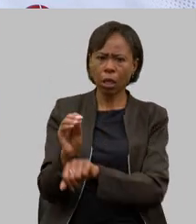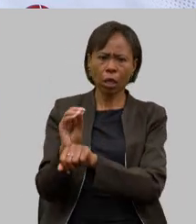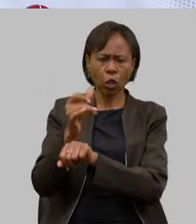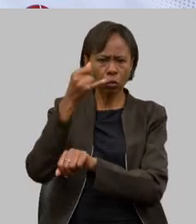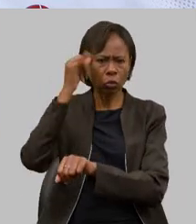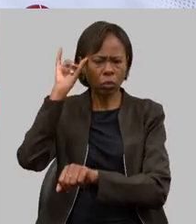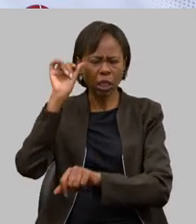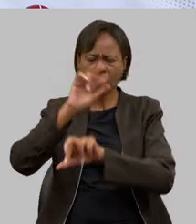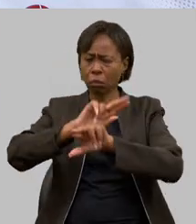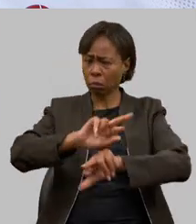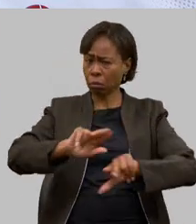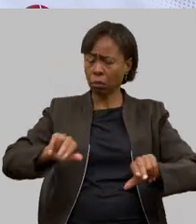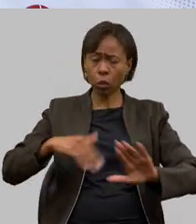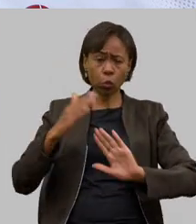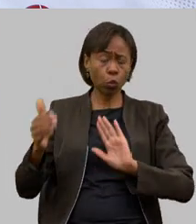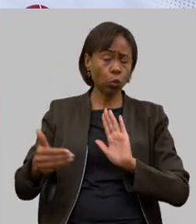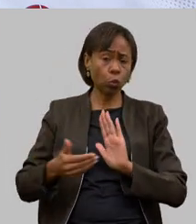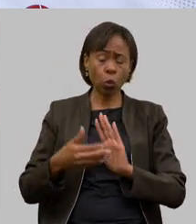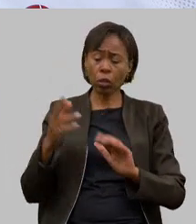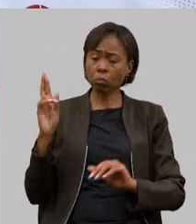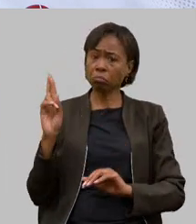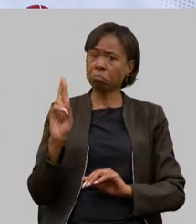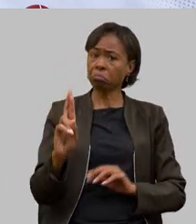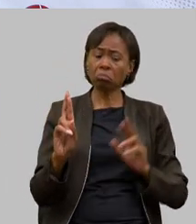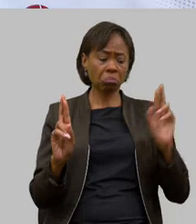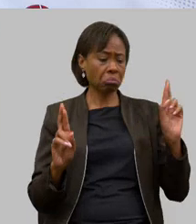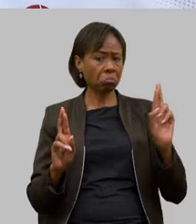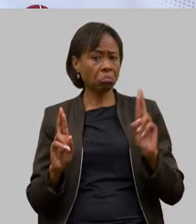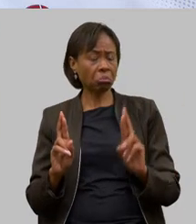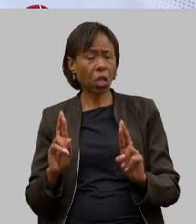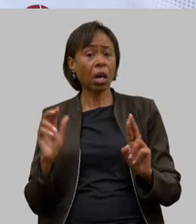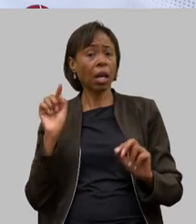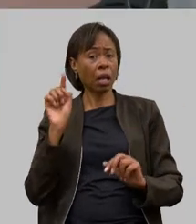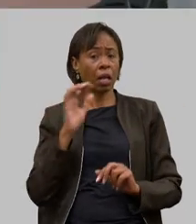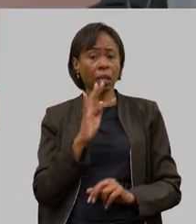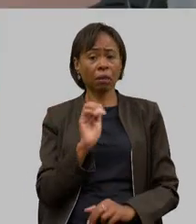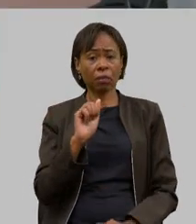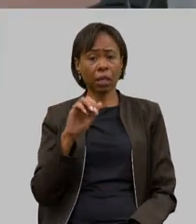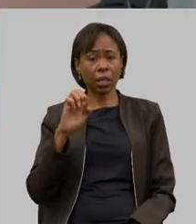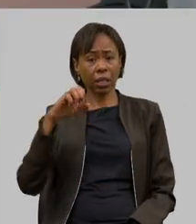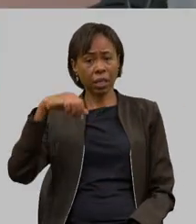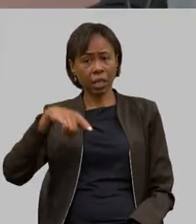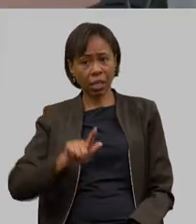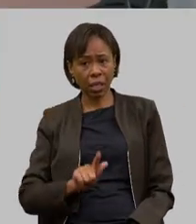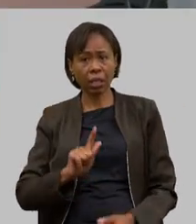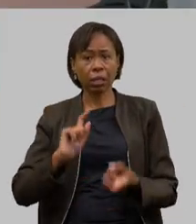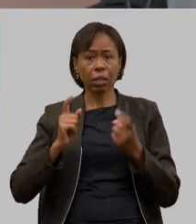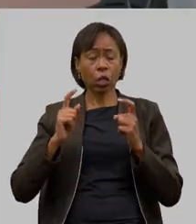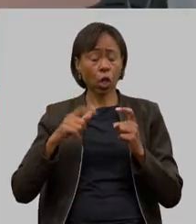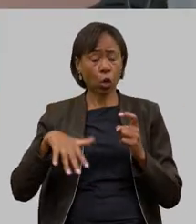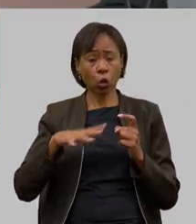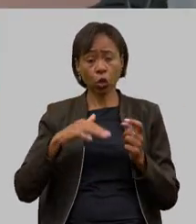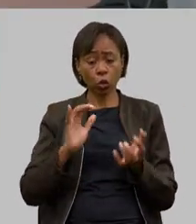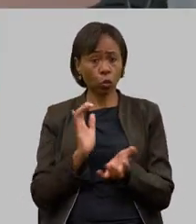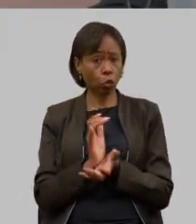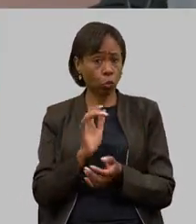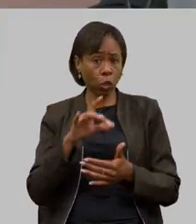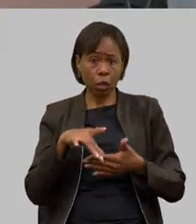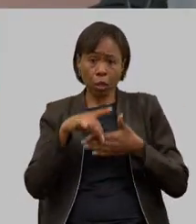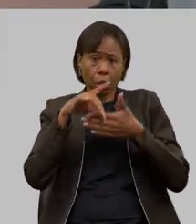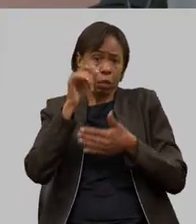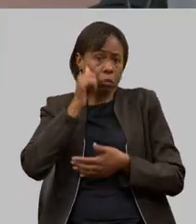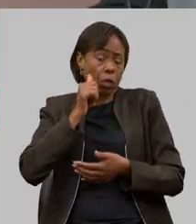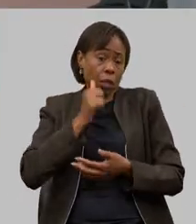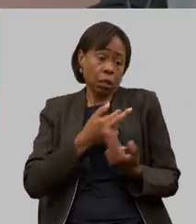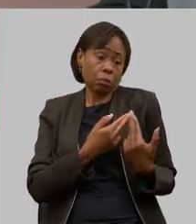toda a representatividade hoje do estado estava lá na FAENG reunida essas líderes mulheres e que tem uma responsabilidade muito grande de